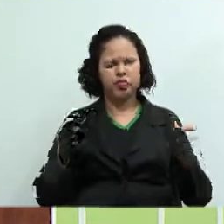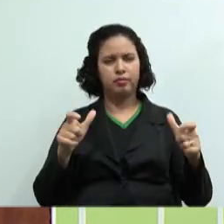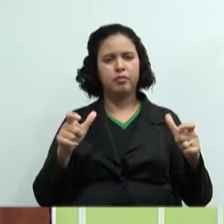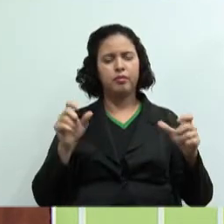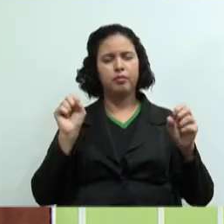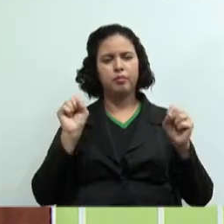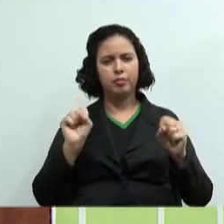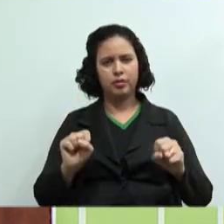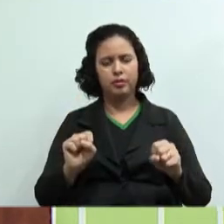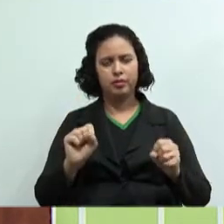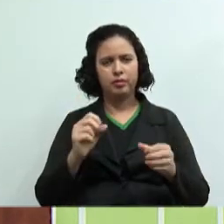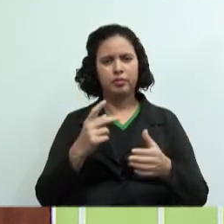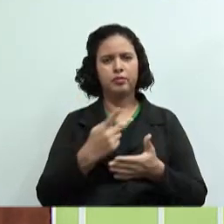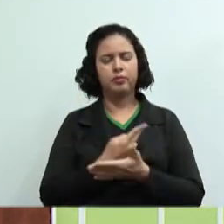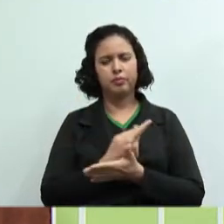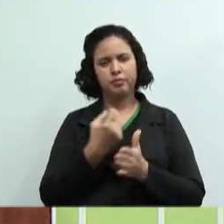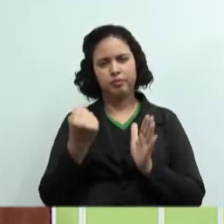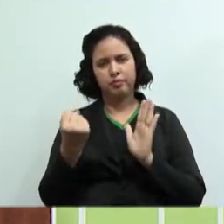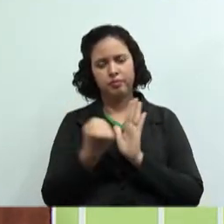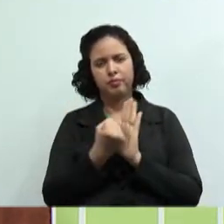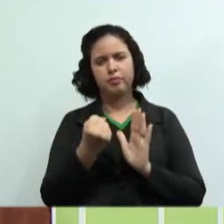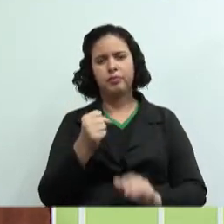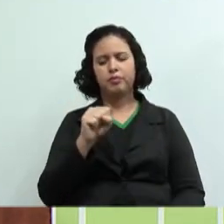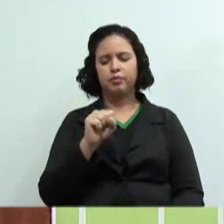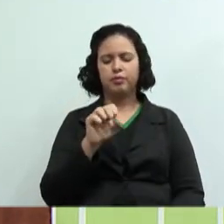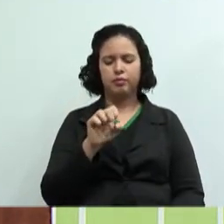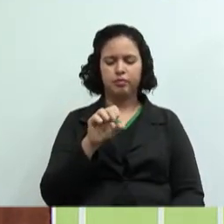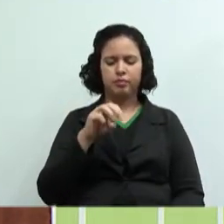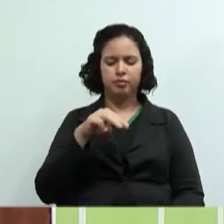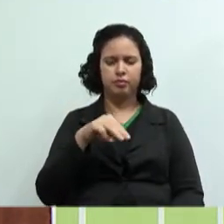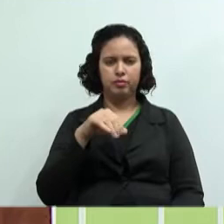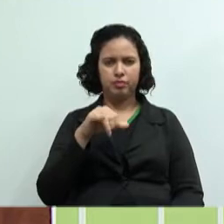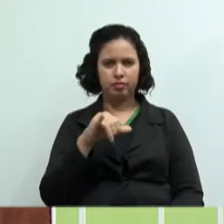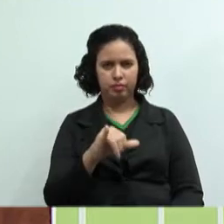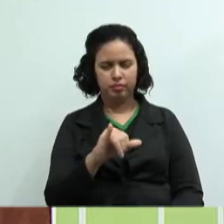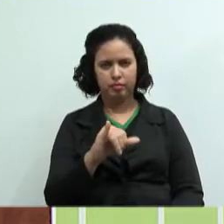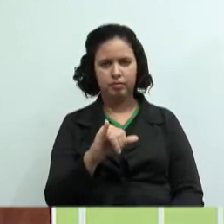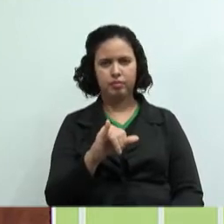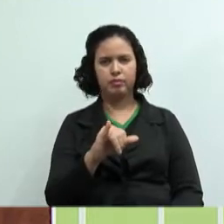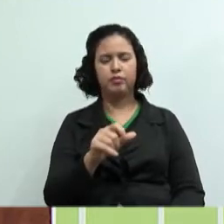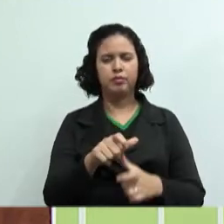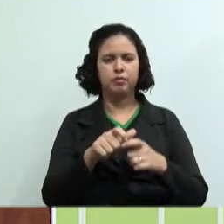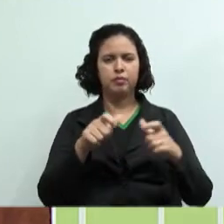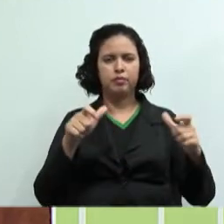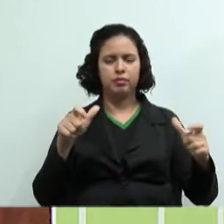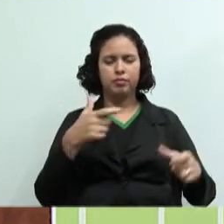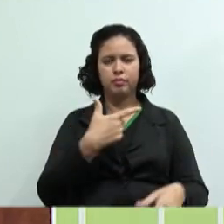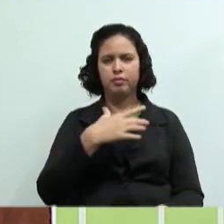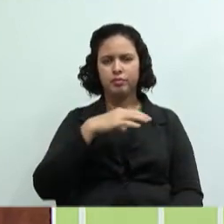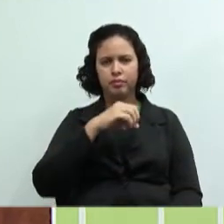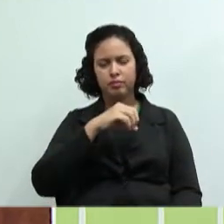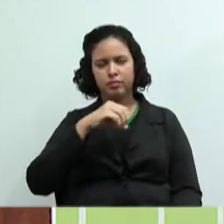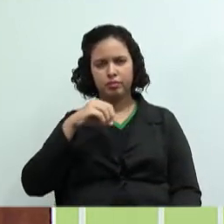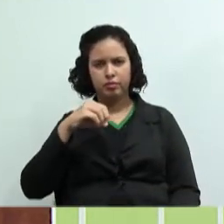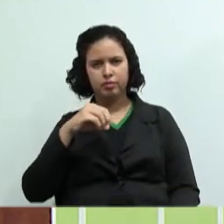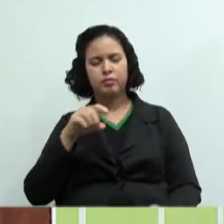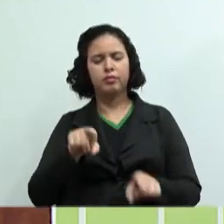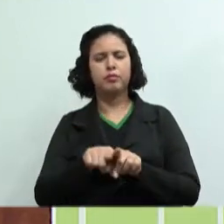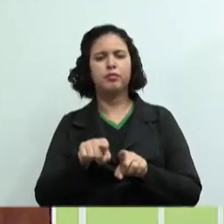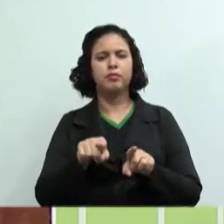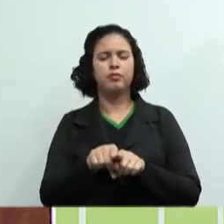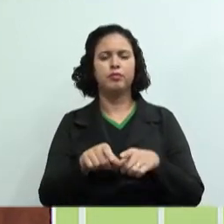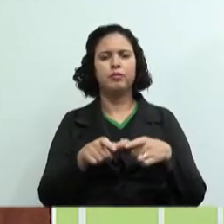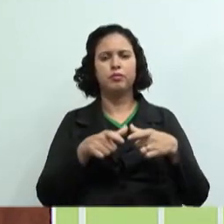ele pode não ser fixo. Ele será fixo até a produção de 100. Quando eu aumentar para 200, vai aumentar